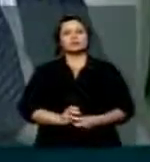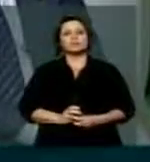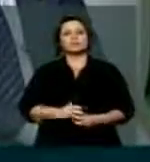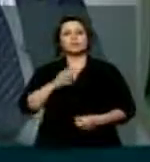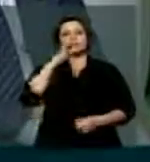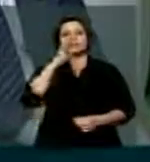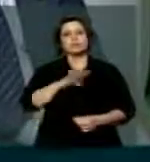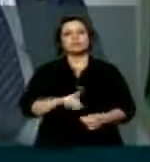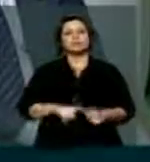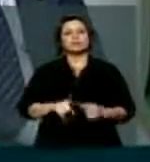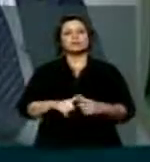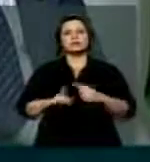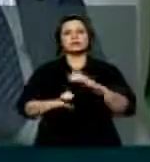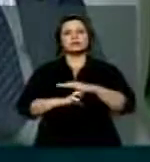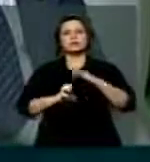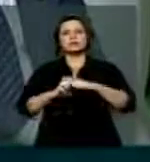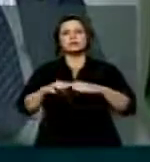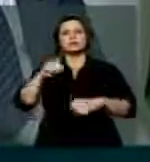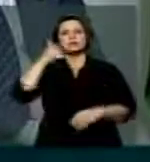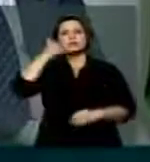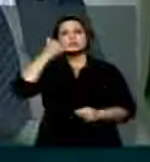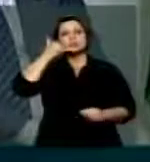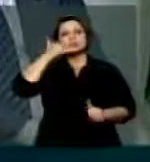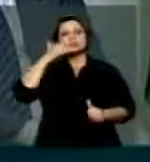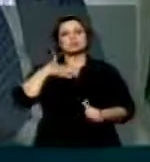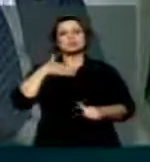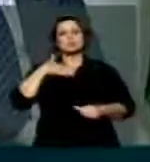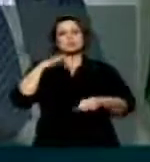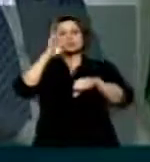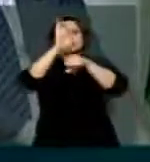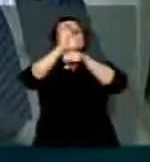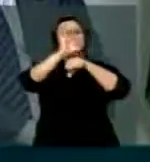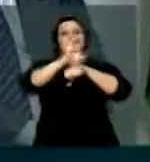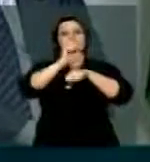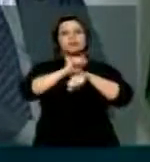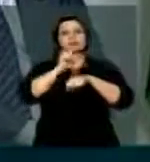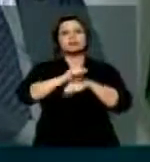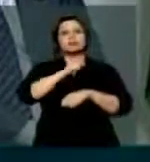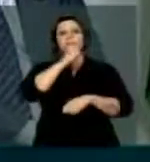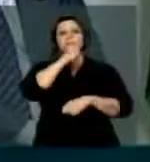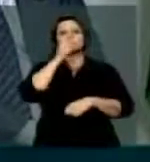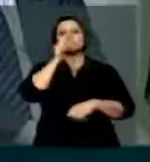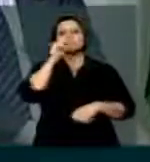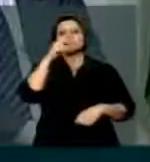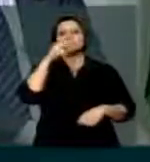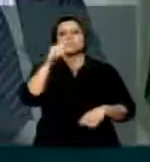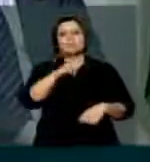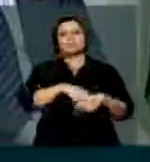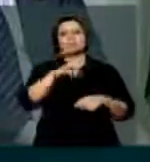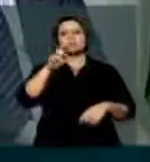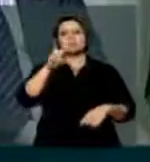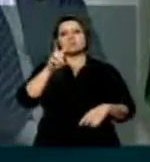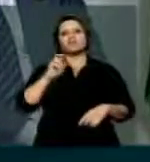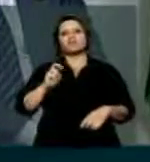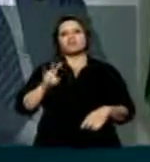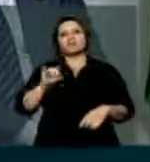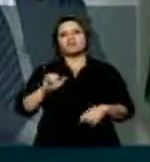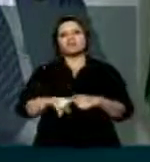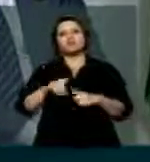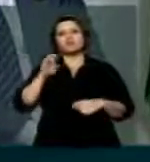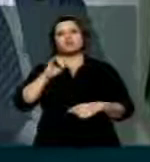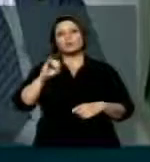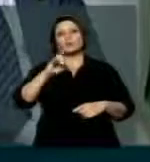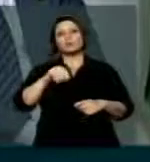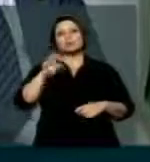denúncia contra as empresas de telefonia no meu estado do Amapá. A Vivo, a Oi, a Claro